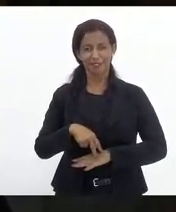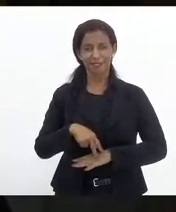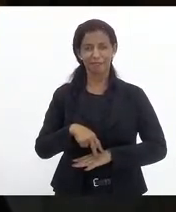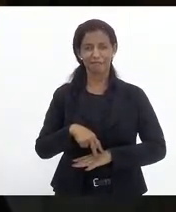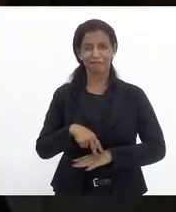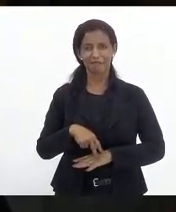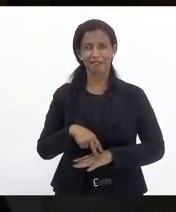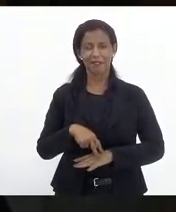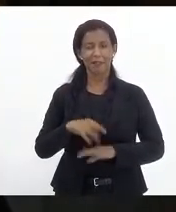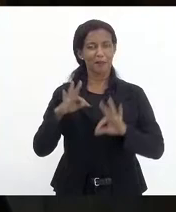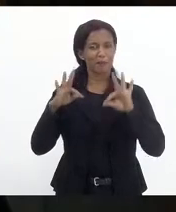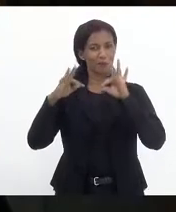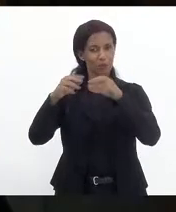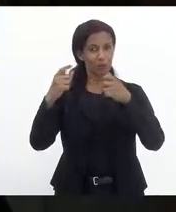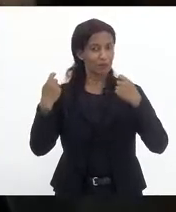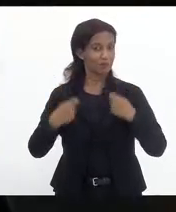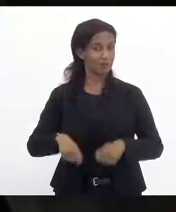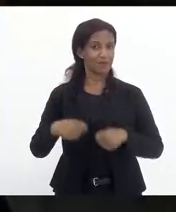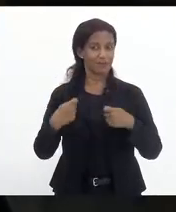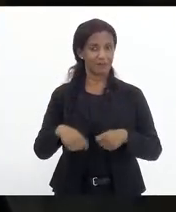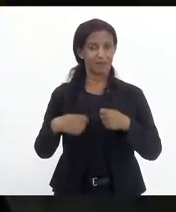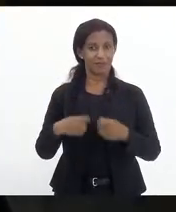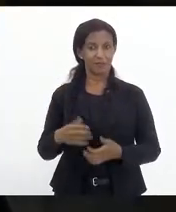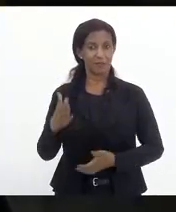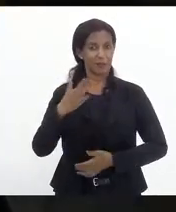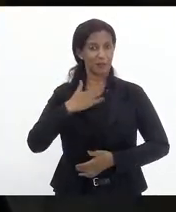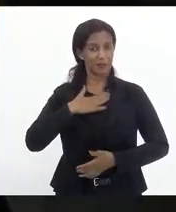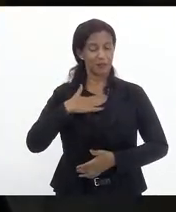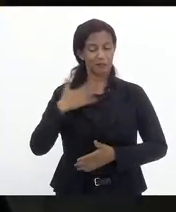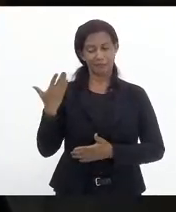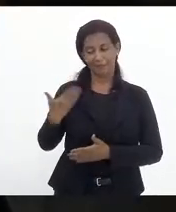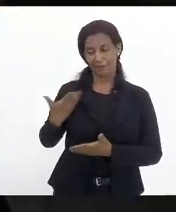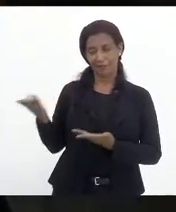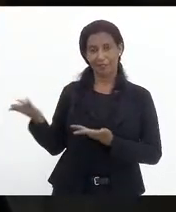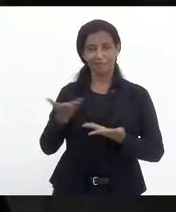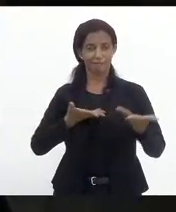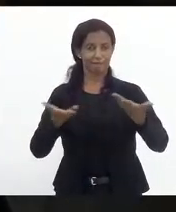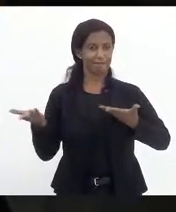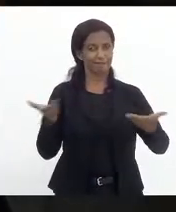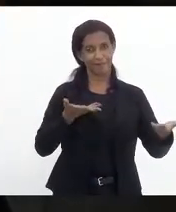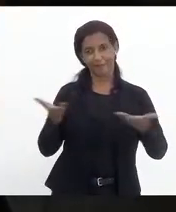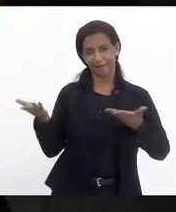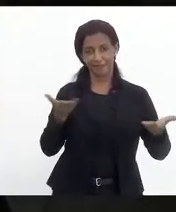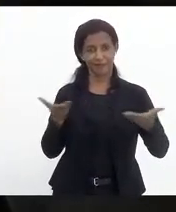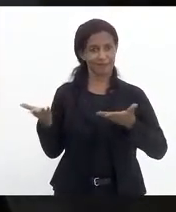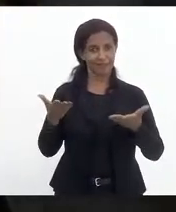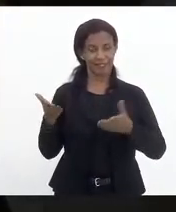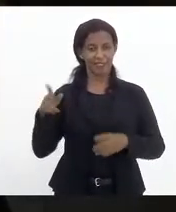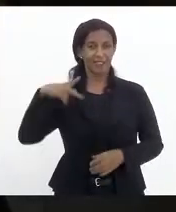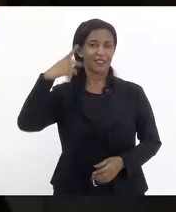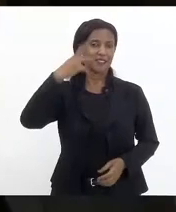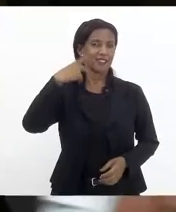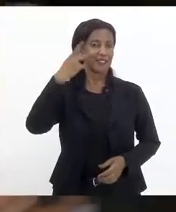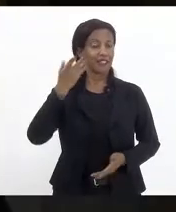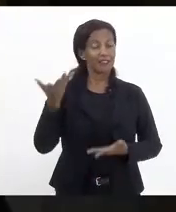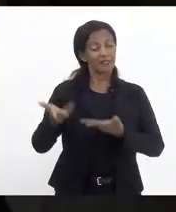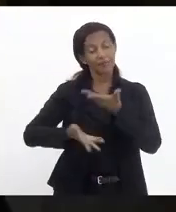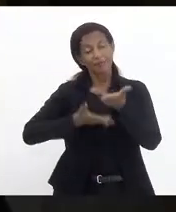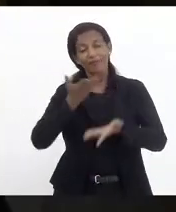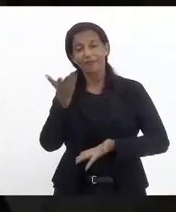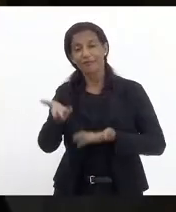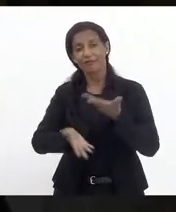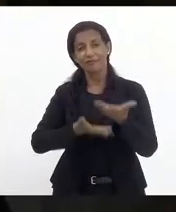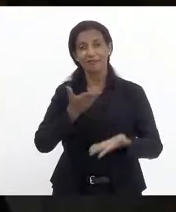medidas devidas com as minhas companheiras e companheiros de parlamento que se dedicam